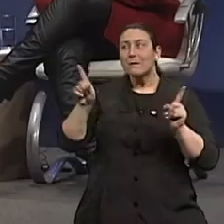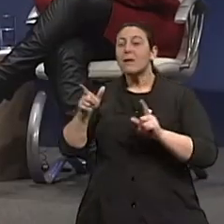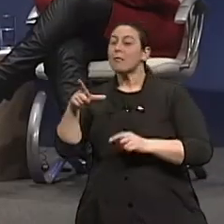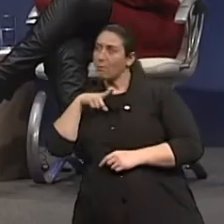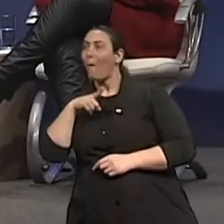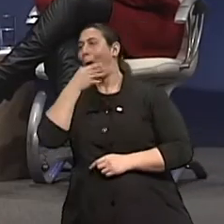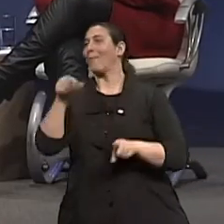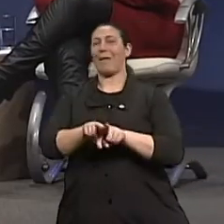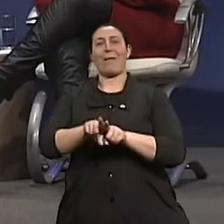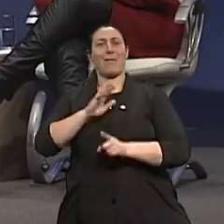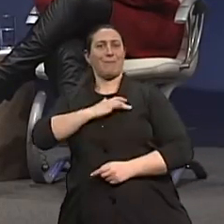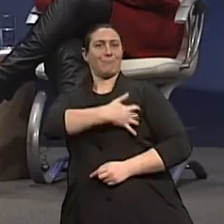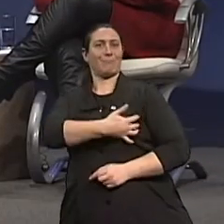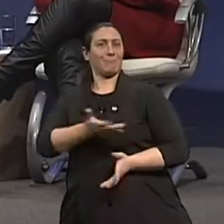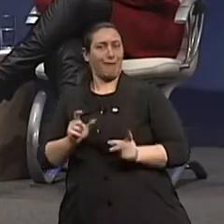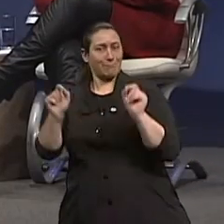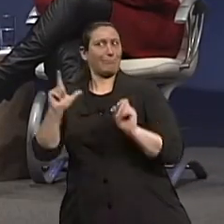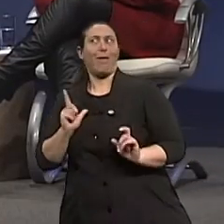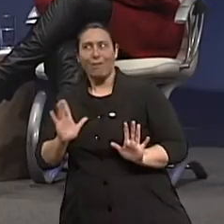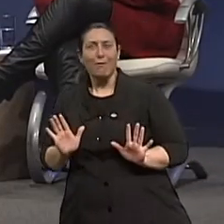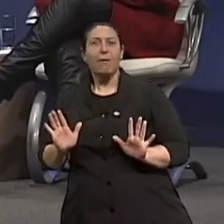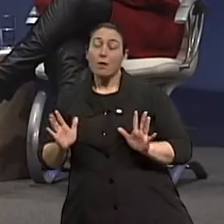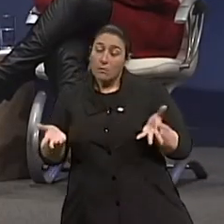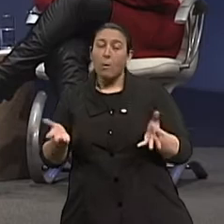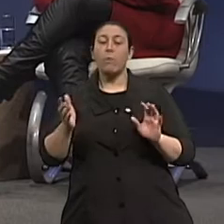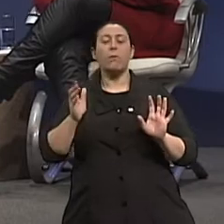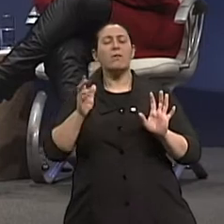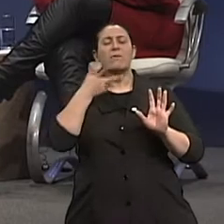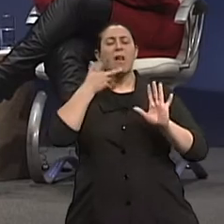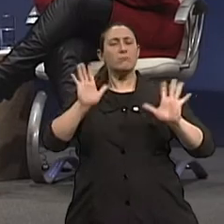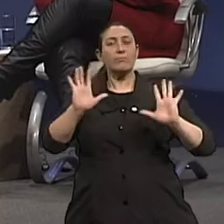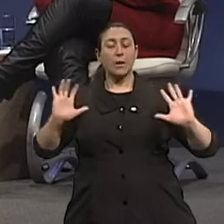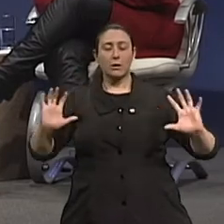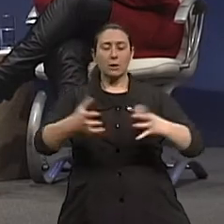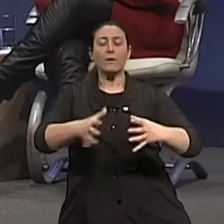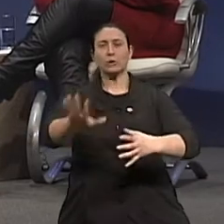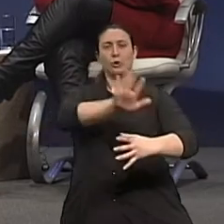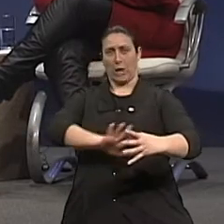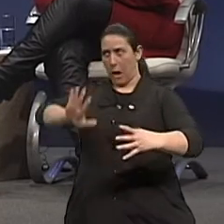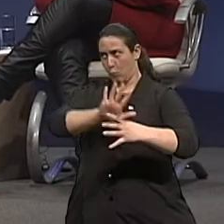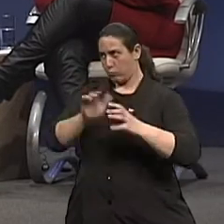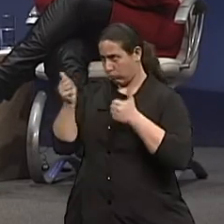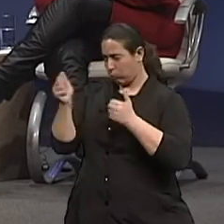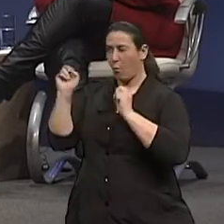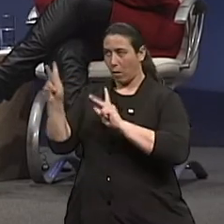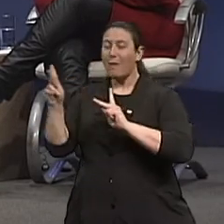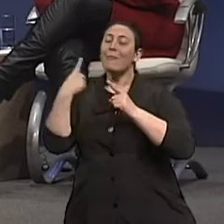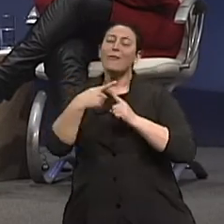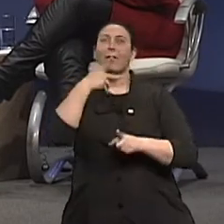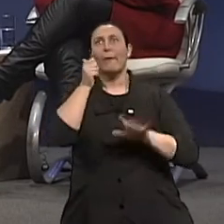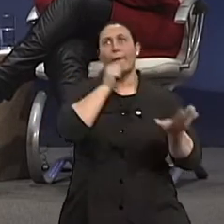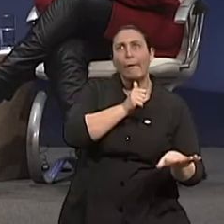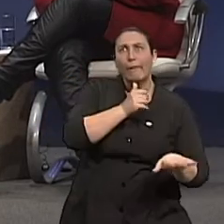mais em mulheres. pequeno. Então, vamos tratar esse assunto como de homens e mulheres. Perfeito, perfeito. Para não haver uma